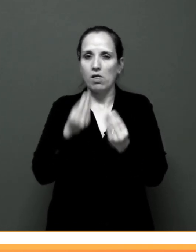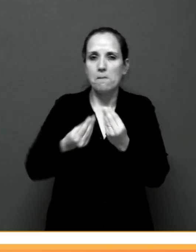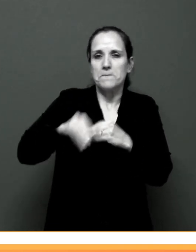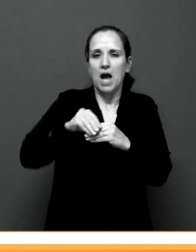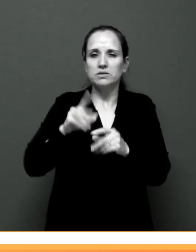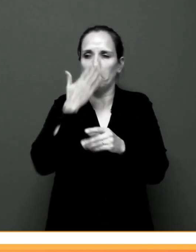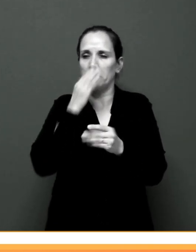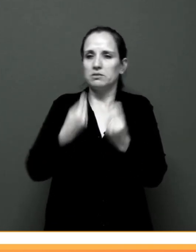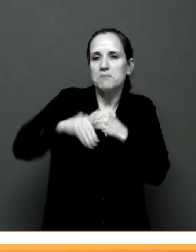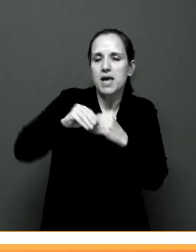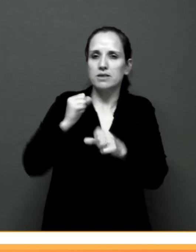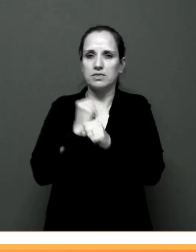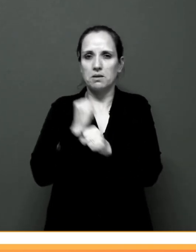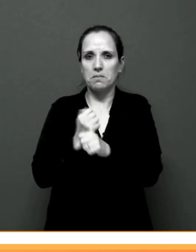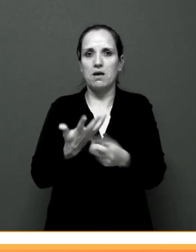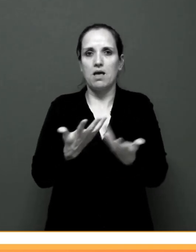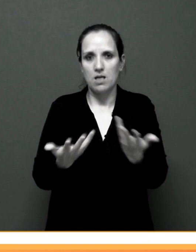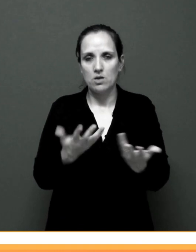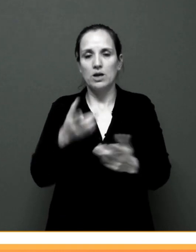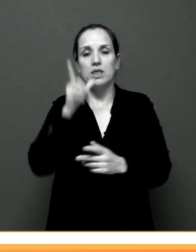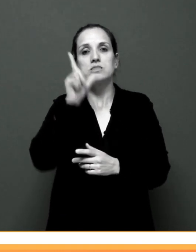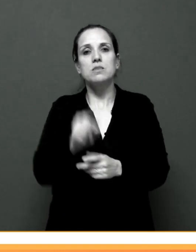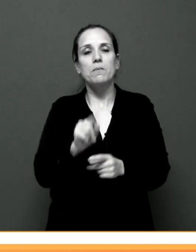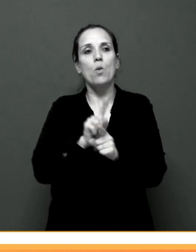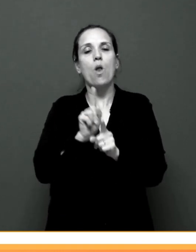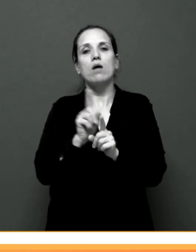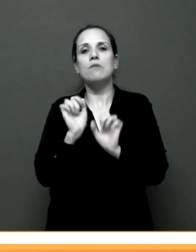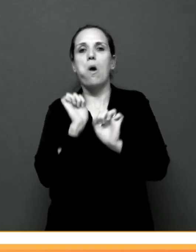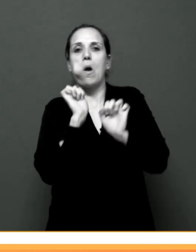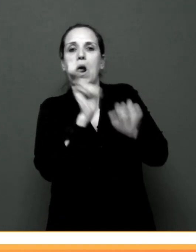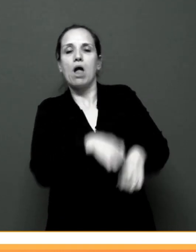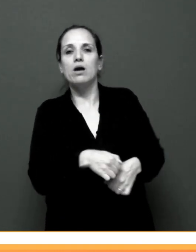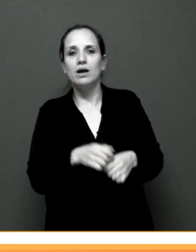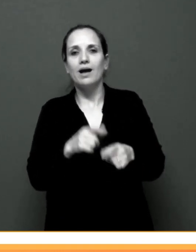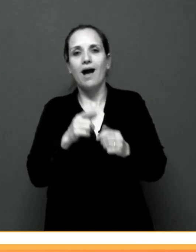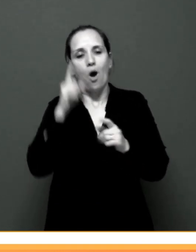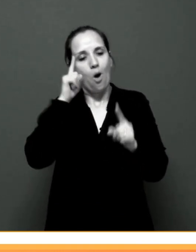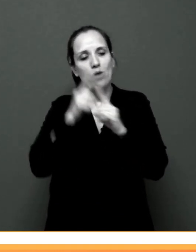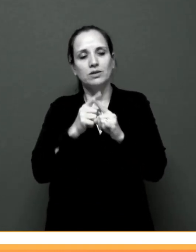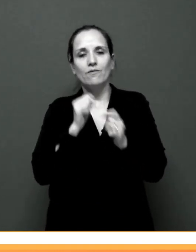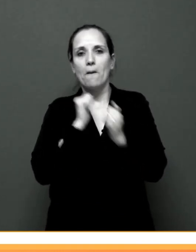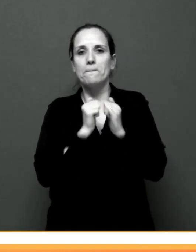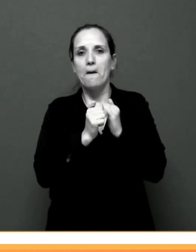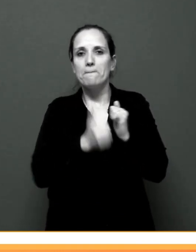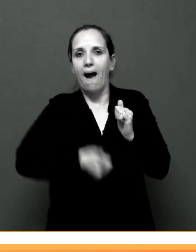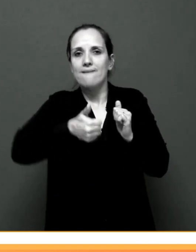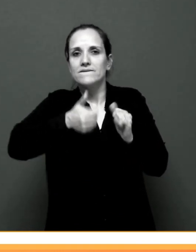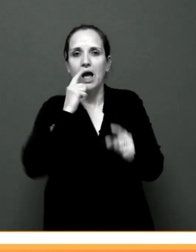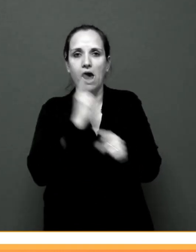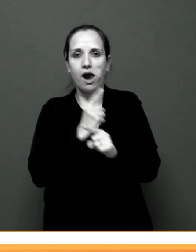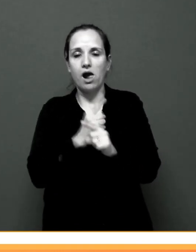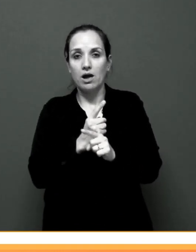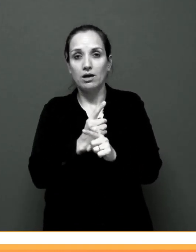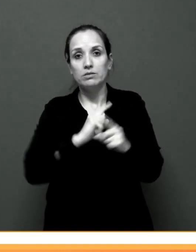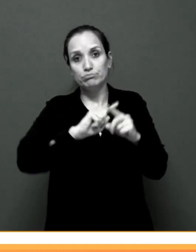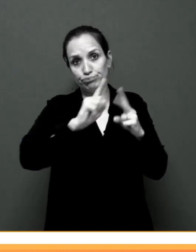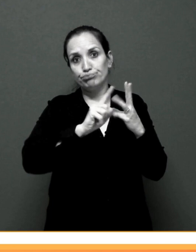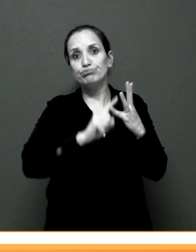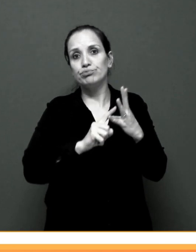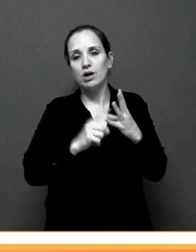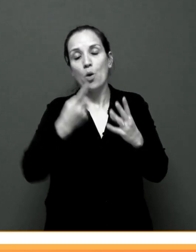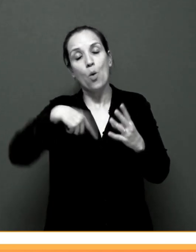E não largar a cultura do papel. Então, tem diversos fatores. E, ao